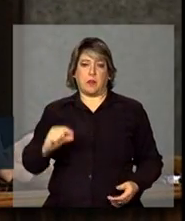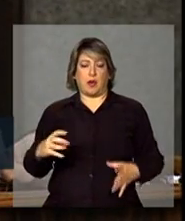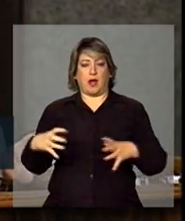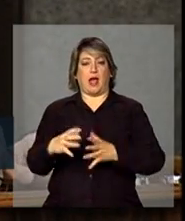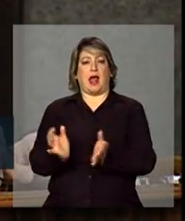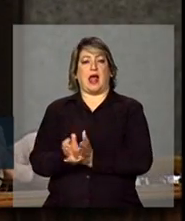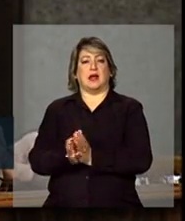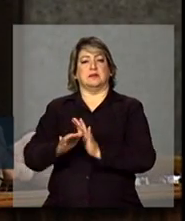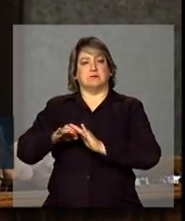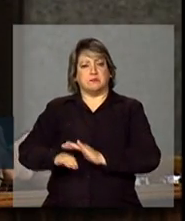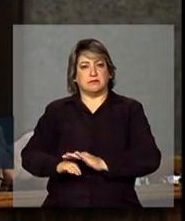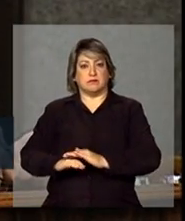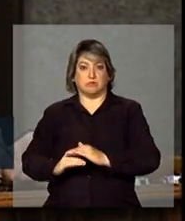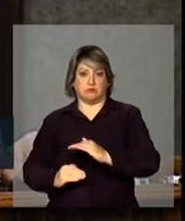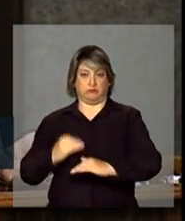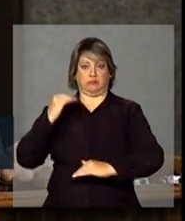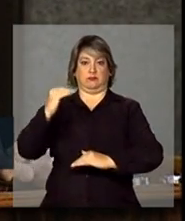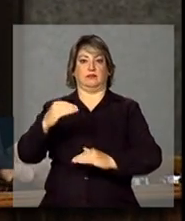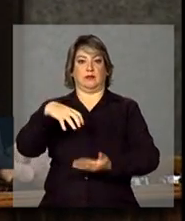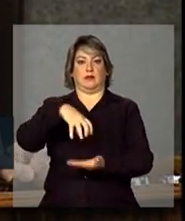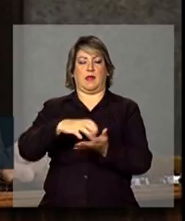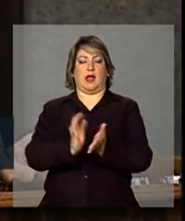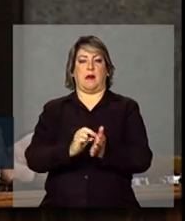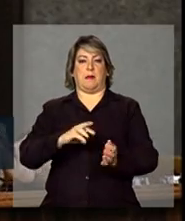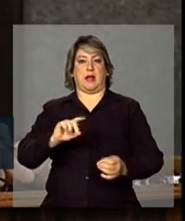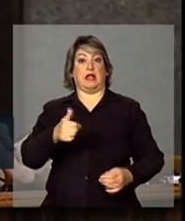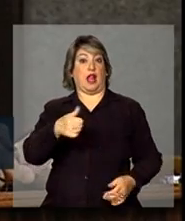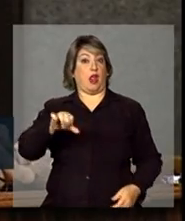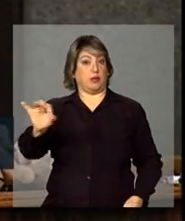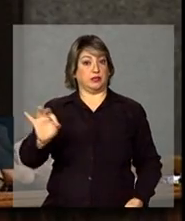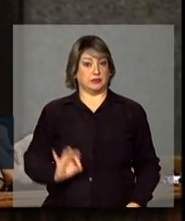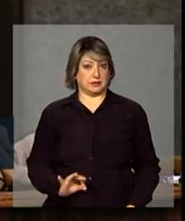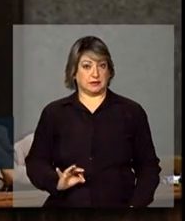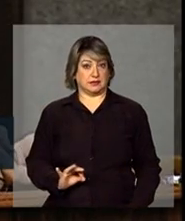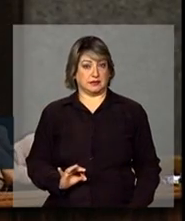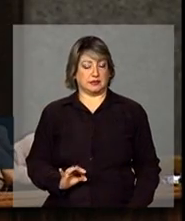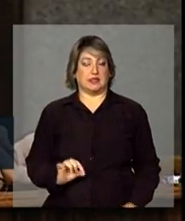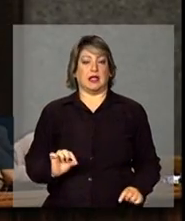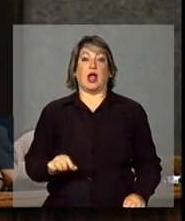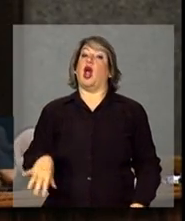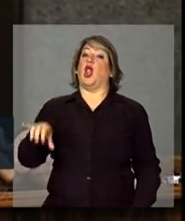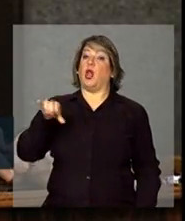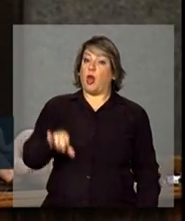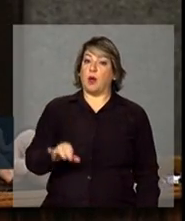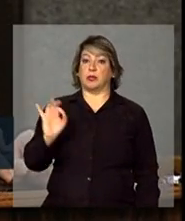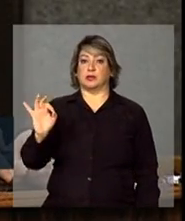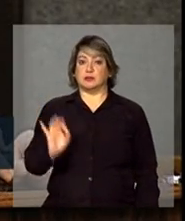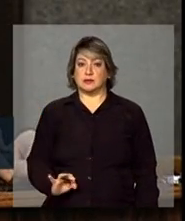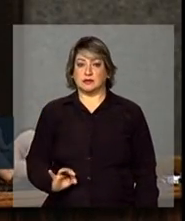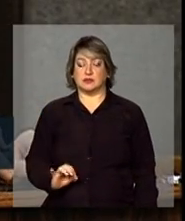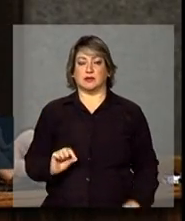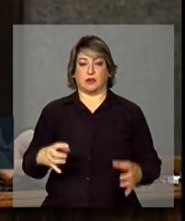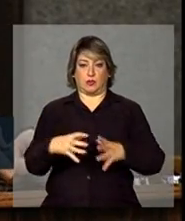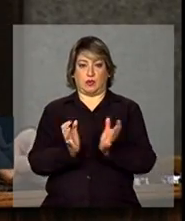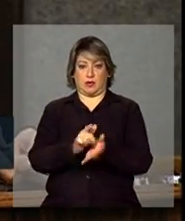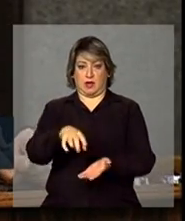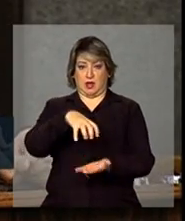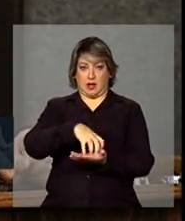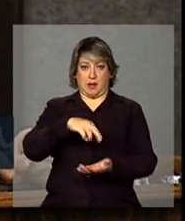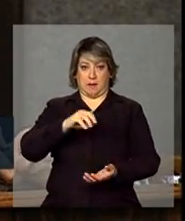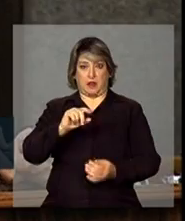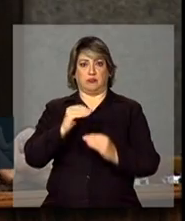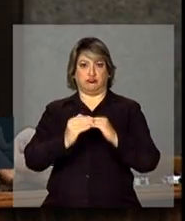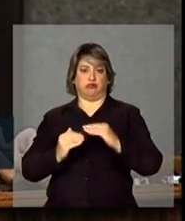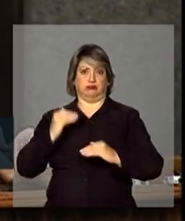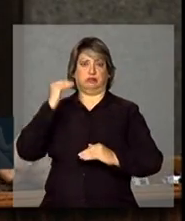anos para a classe média. 19% da classe e 9% migraram da classe média para a